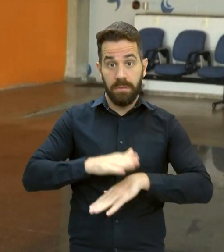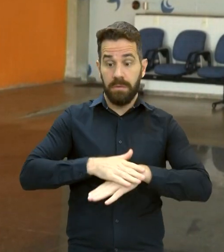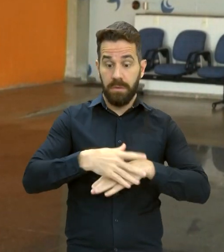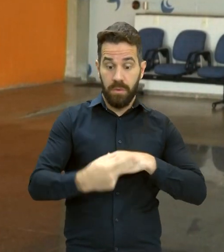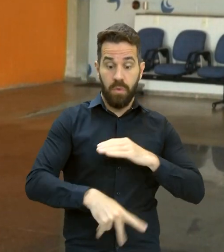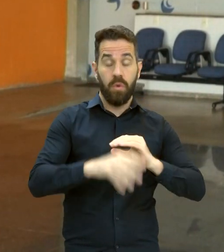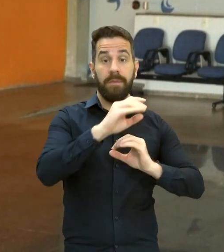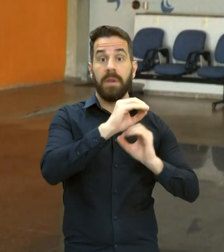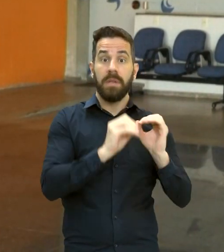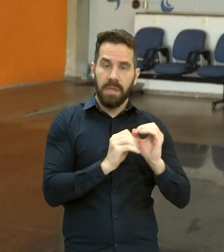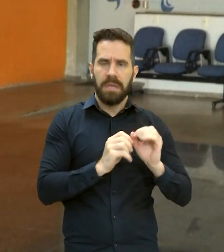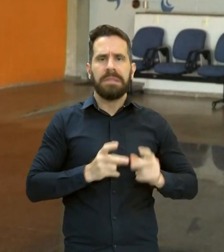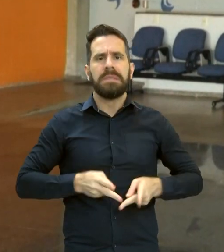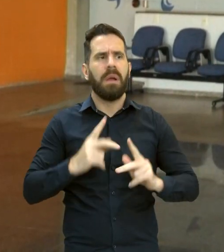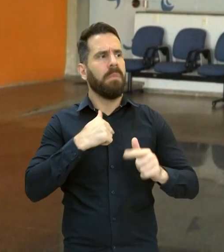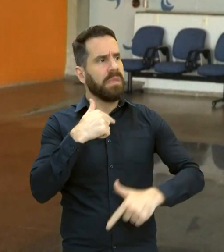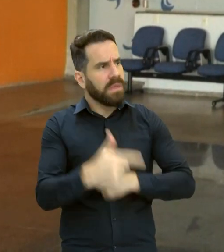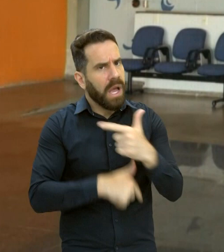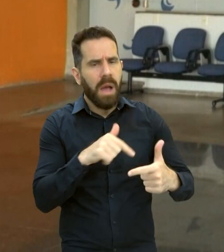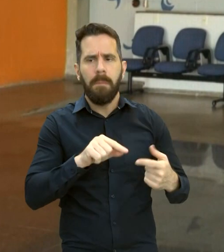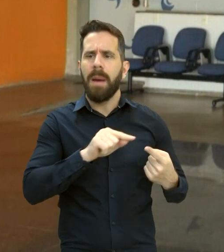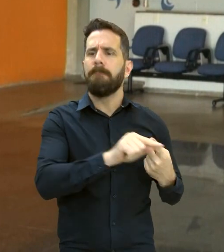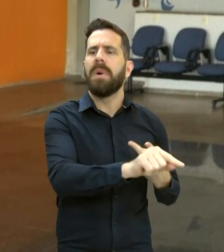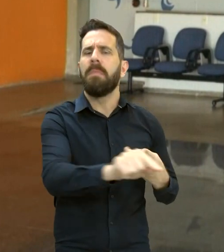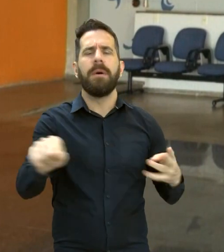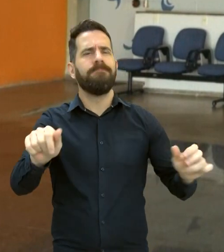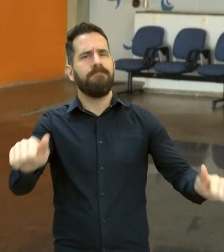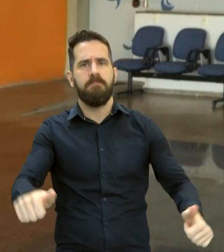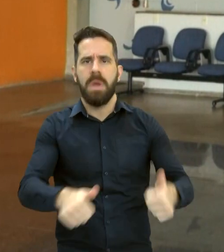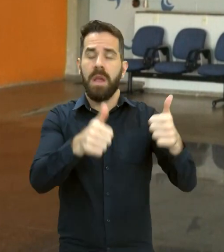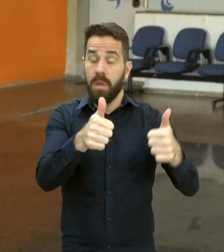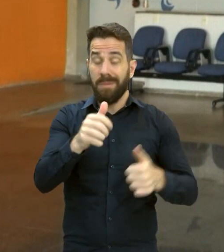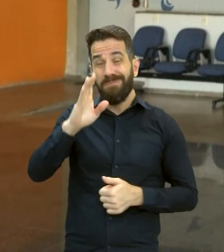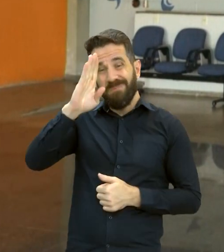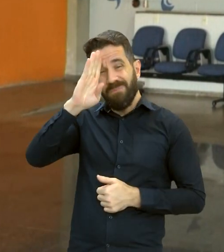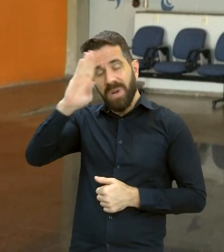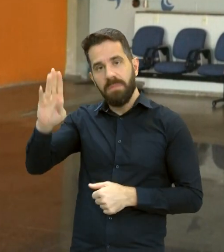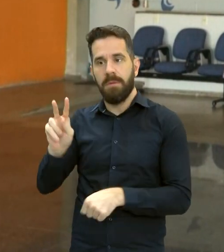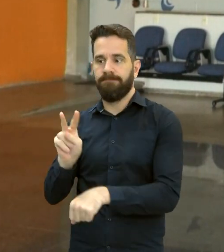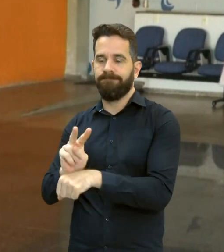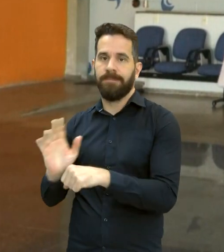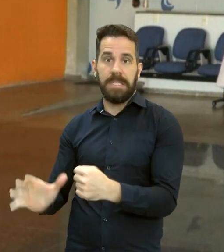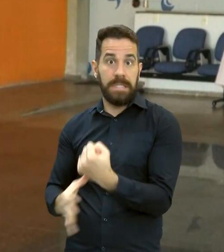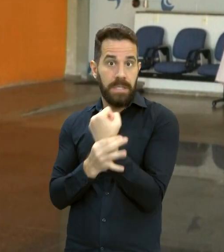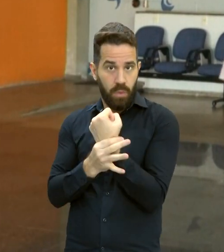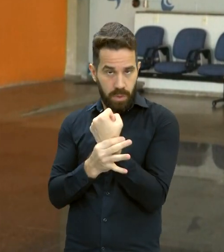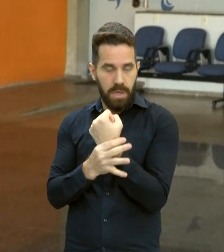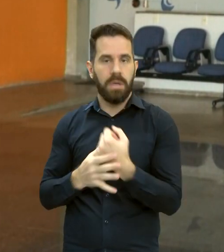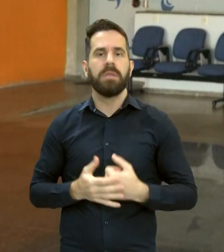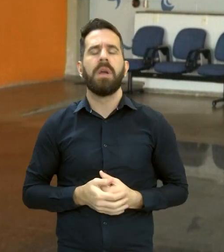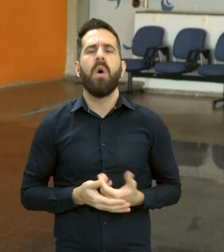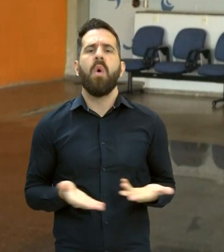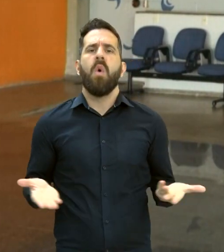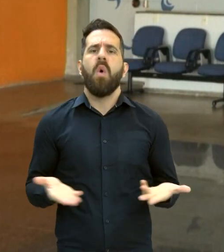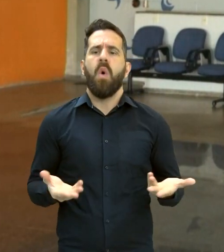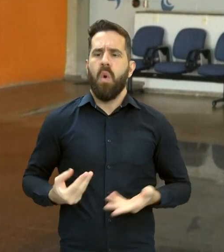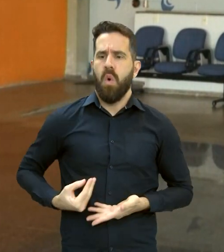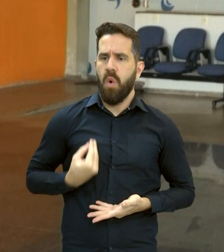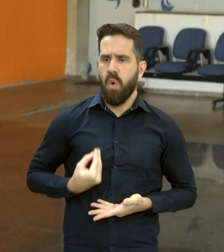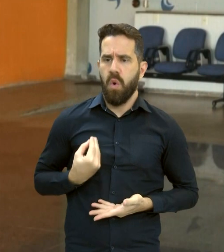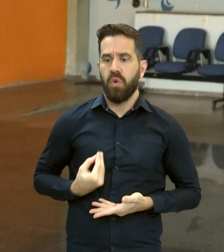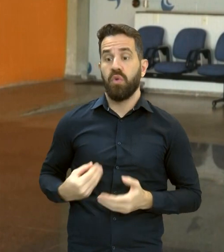as suas áreas, inclusive, principalmente, a da segurança. Atualmente, a UFG registra e